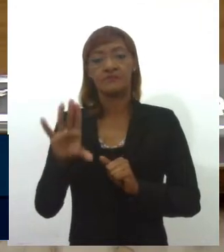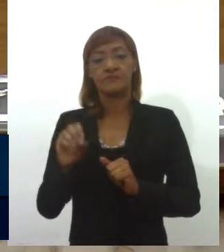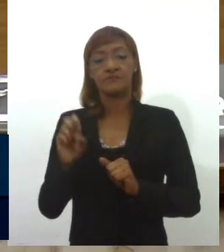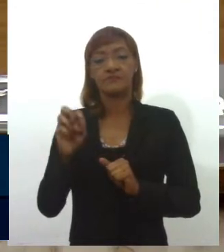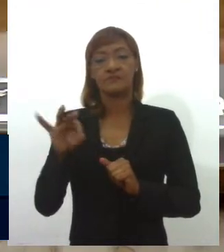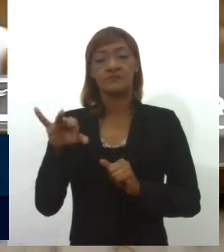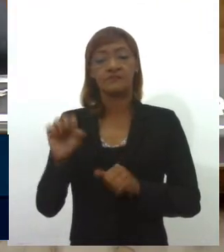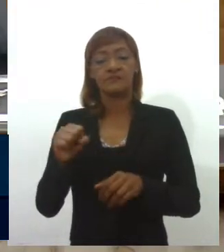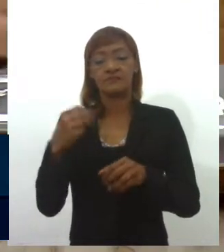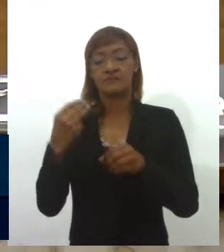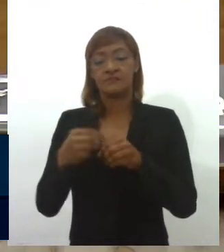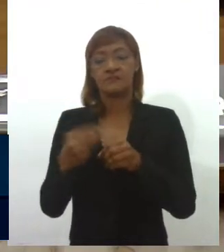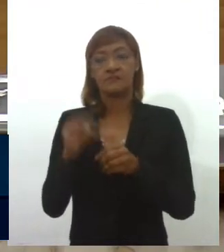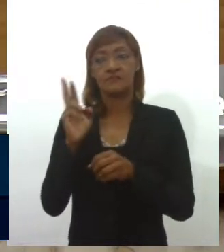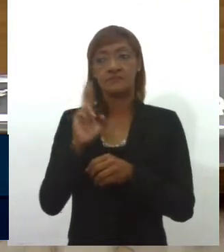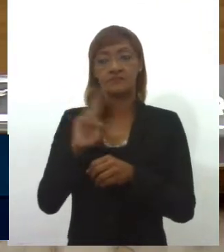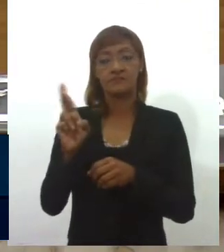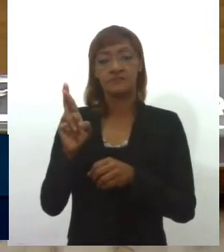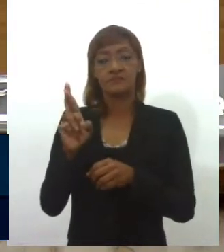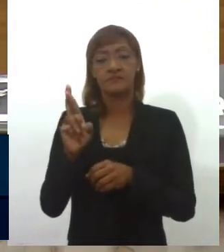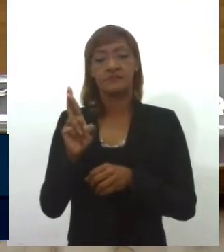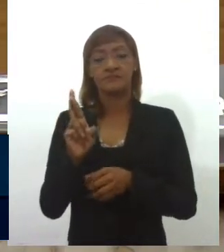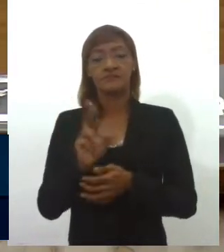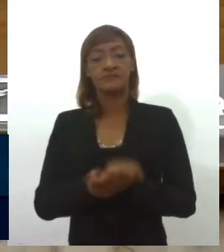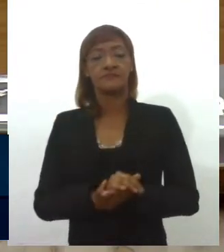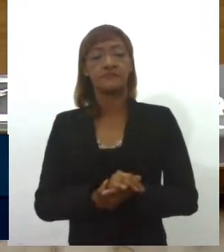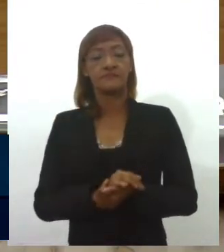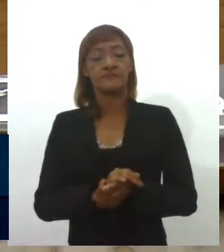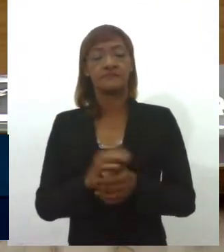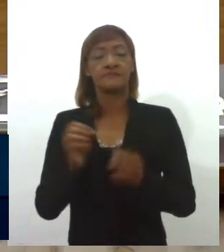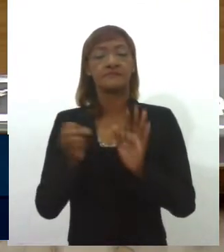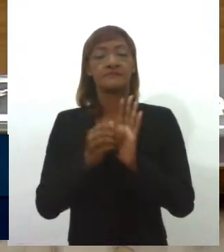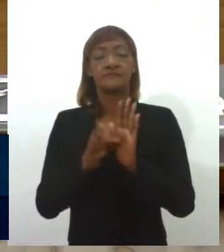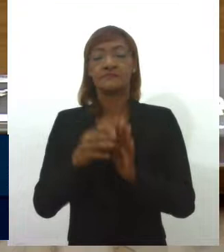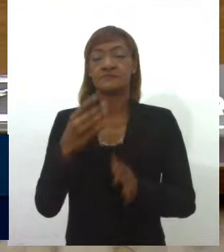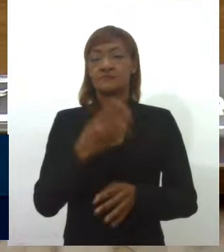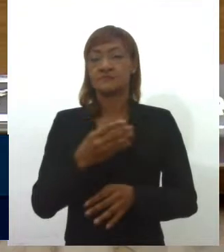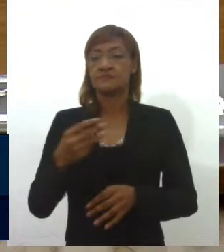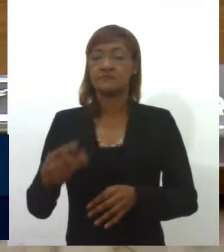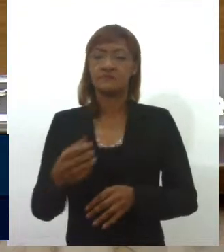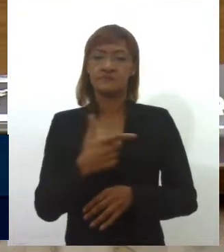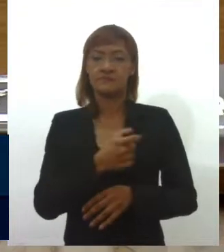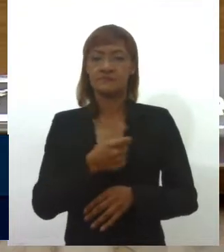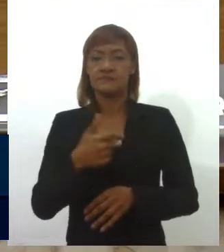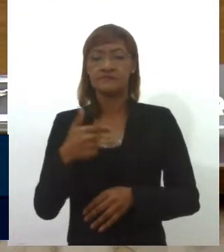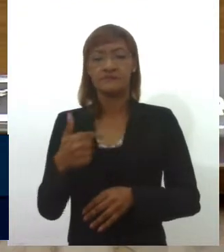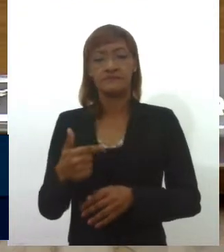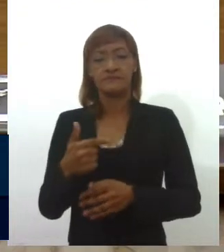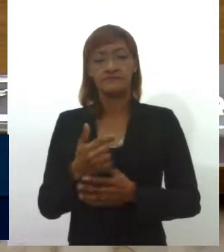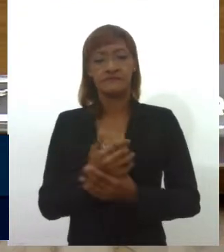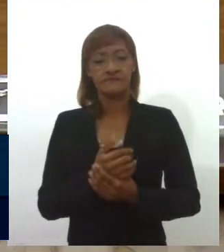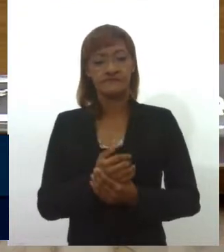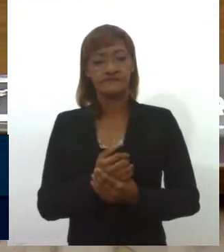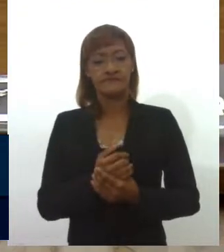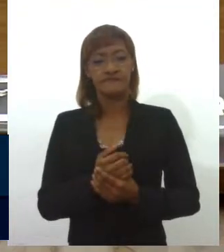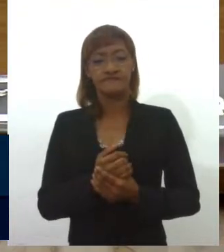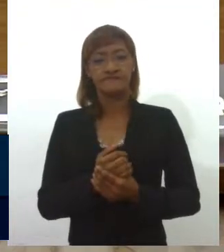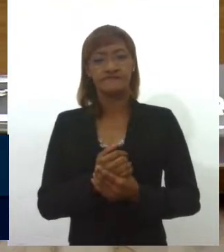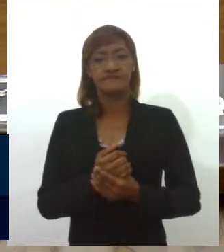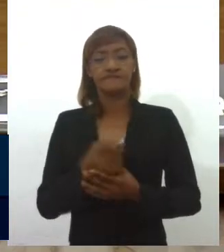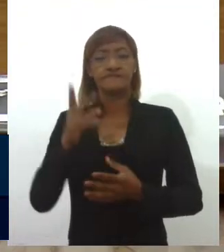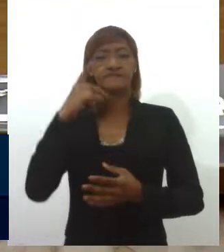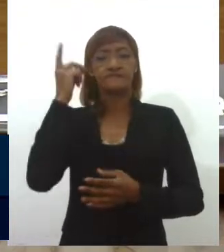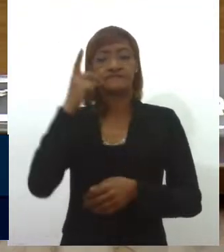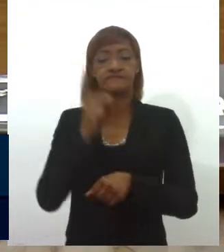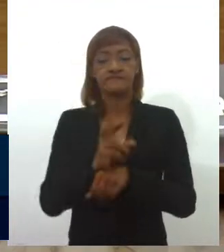Riachuelo. Indicação número 43-2022, de autoria do deputado Dr.